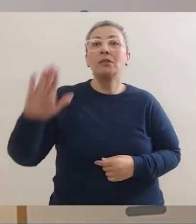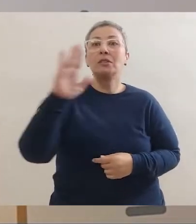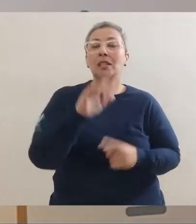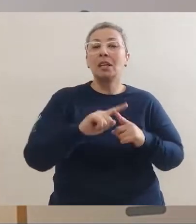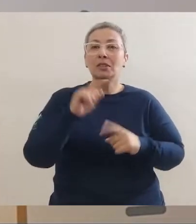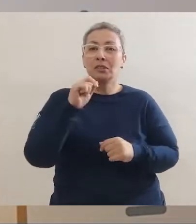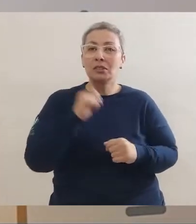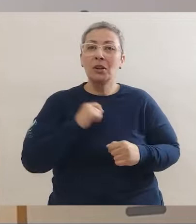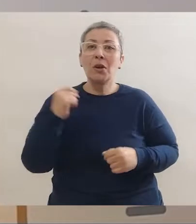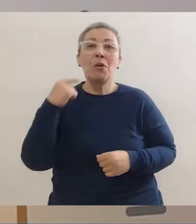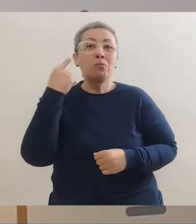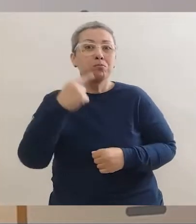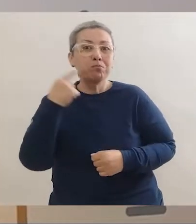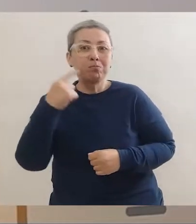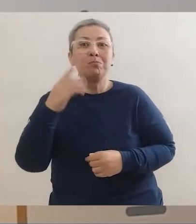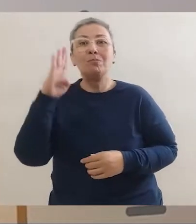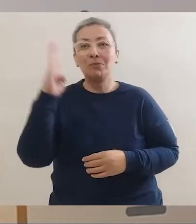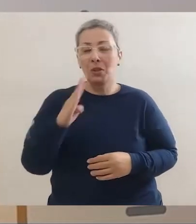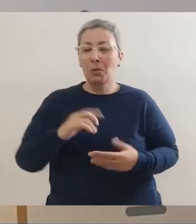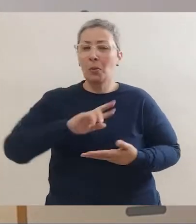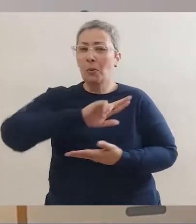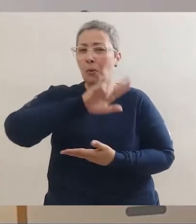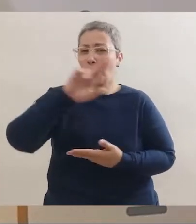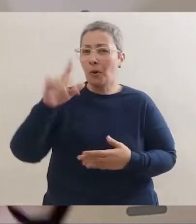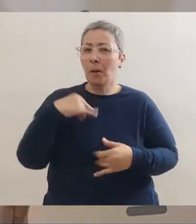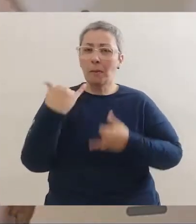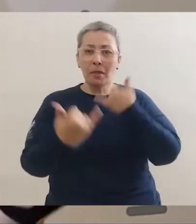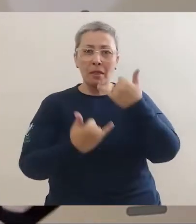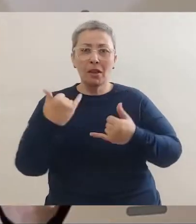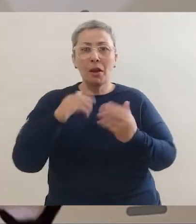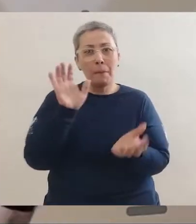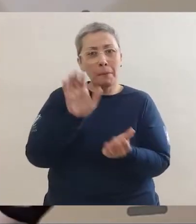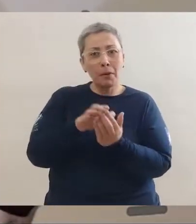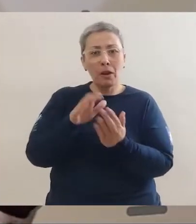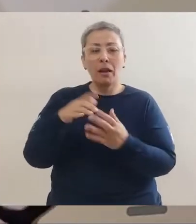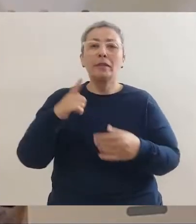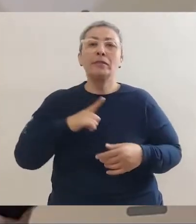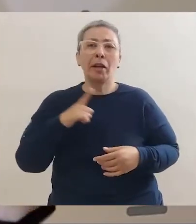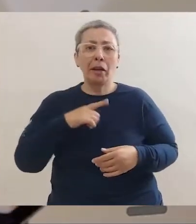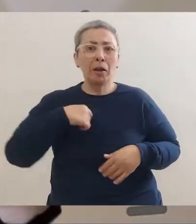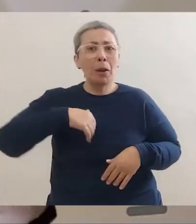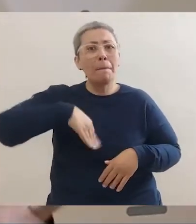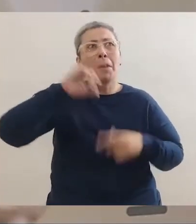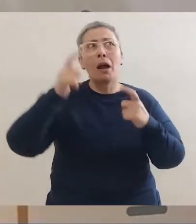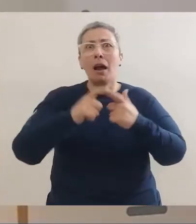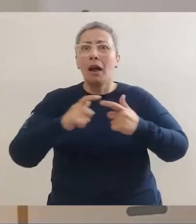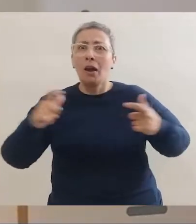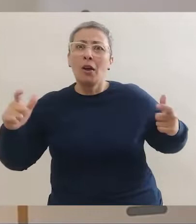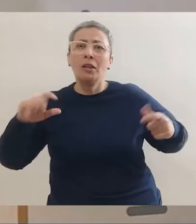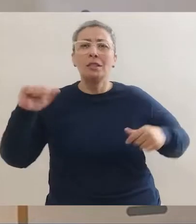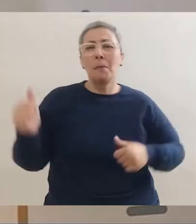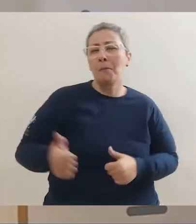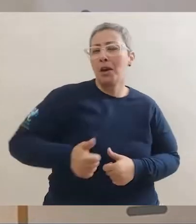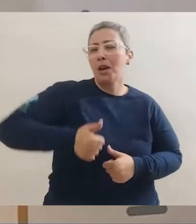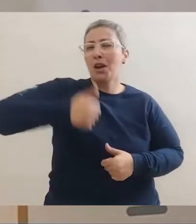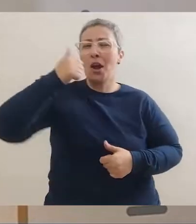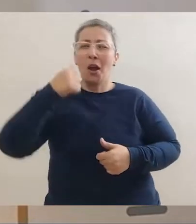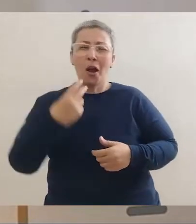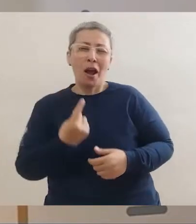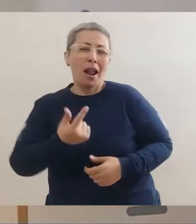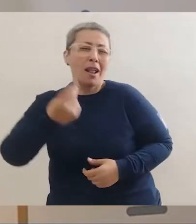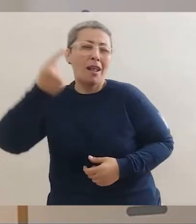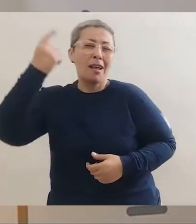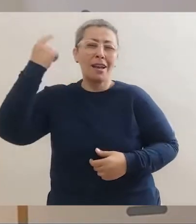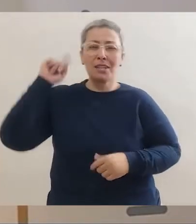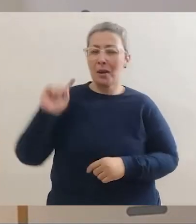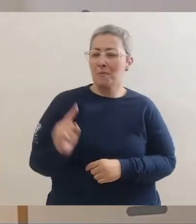de direito do Brasil e muitas outras. O pessoal brinca que as coisas em Pernambuco são as maiores, as melhores,